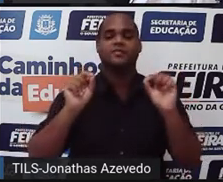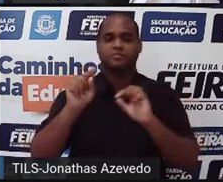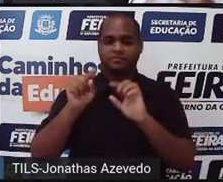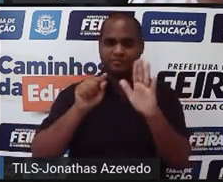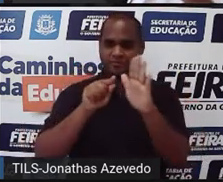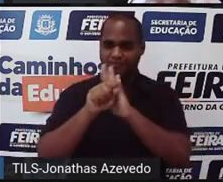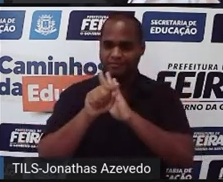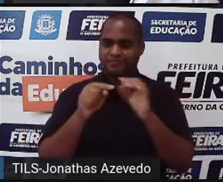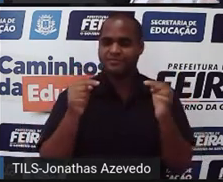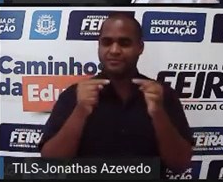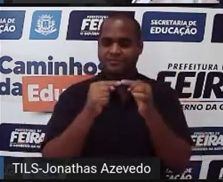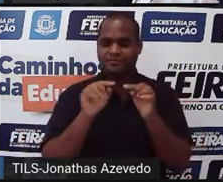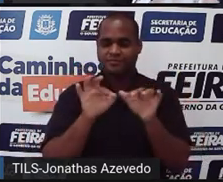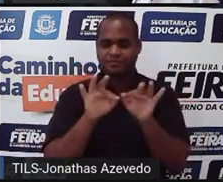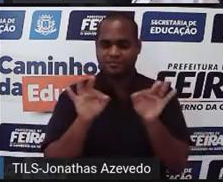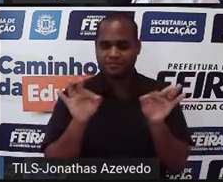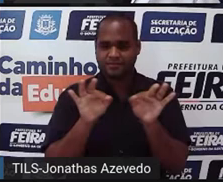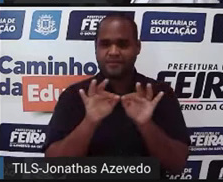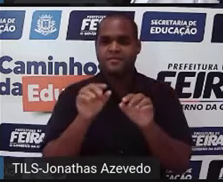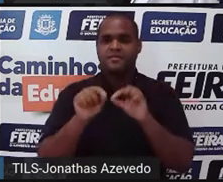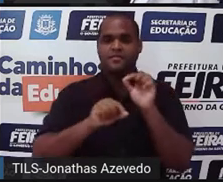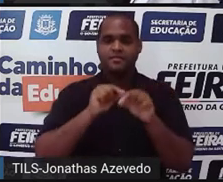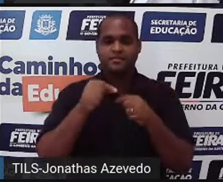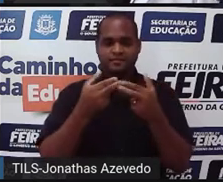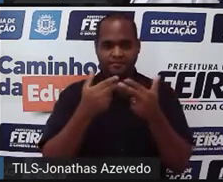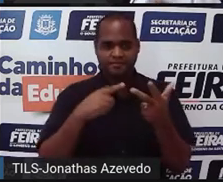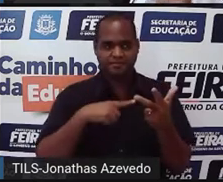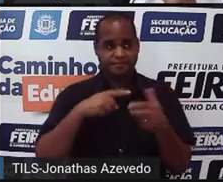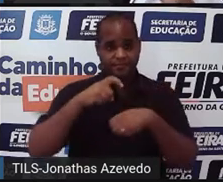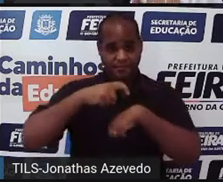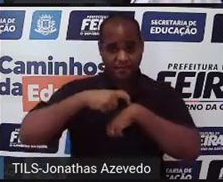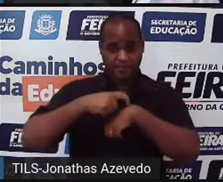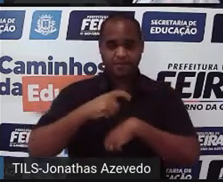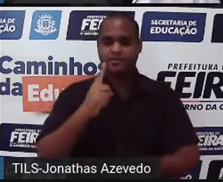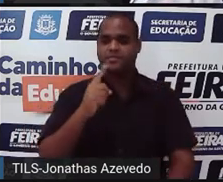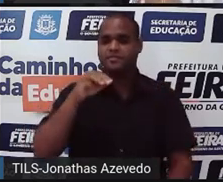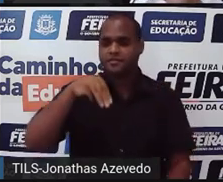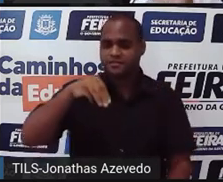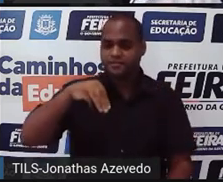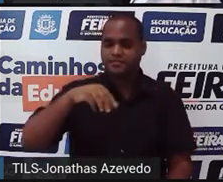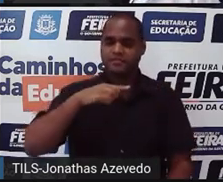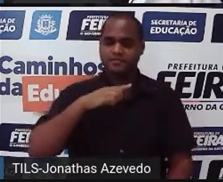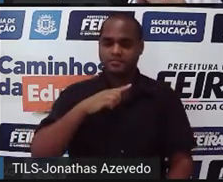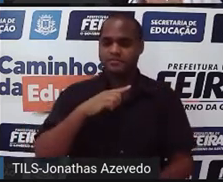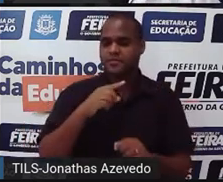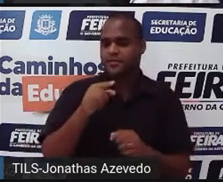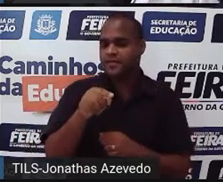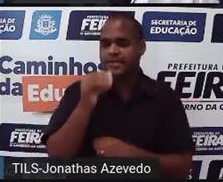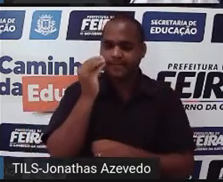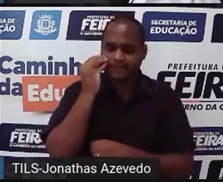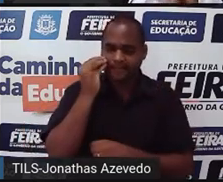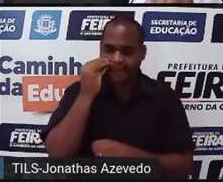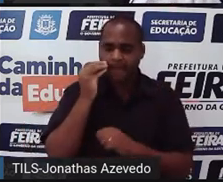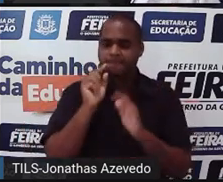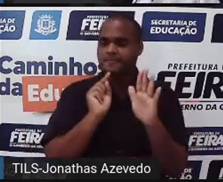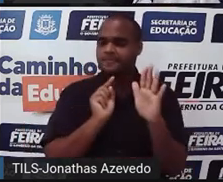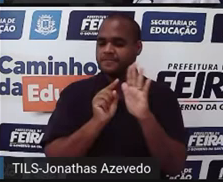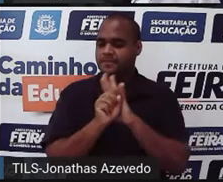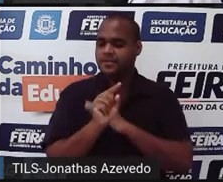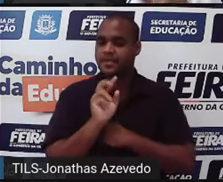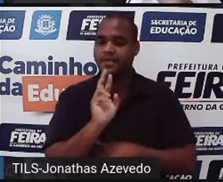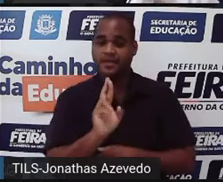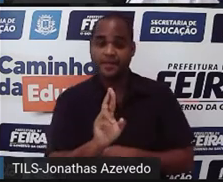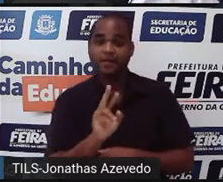perguntinha sobre essa frase e você vai ter um tempo de um minuto para tentar responder uma